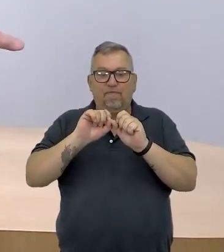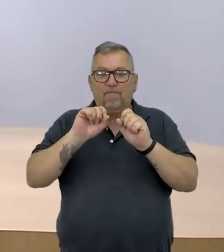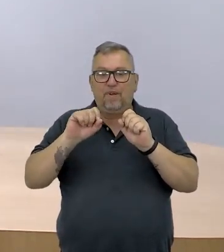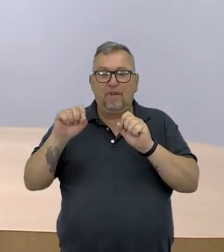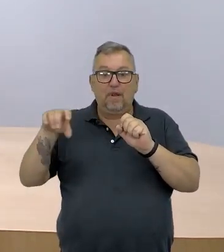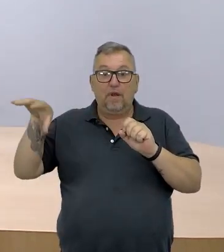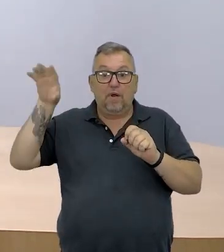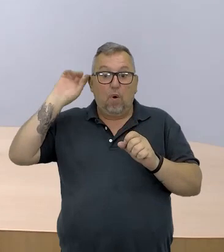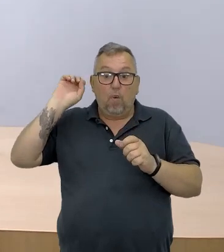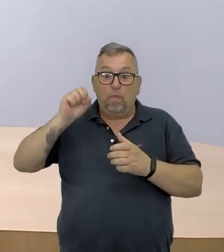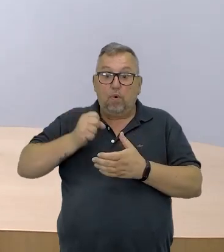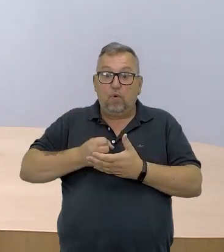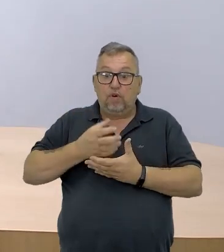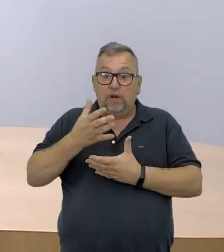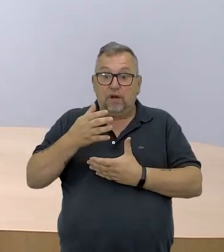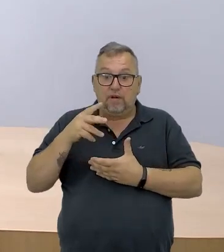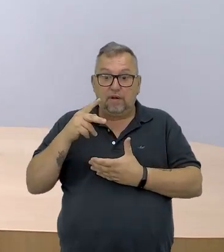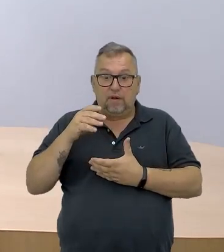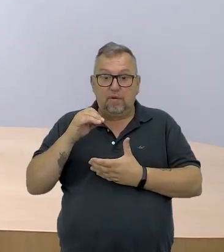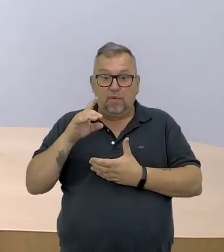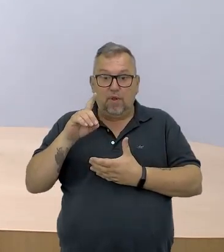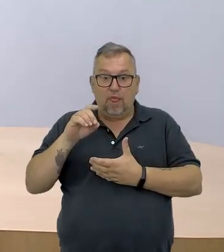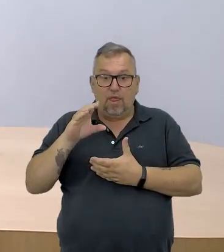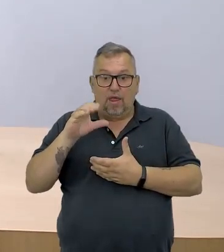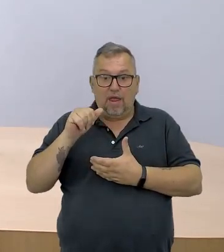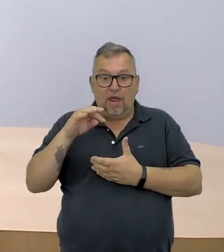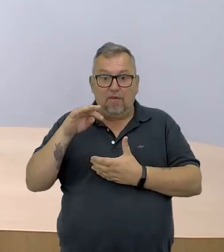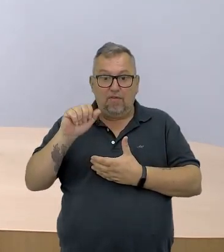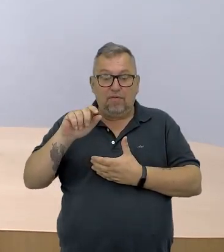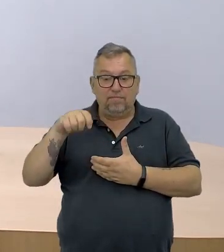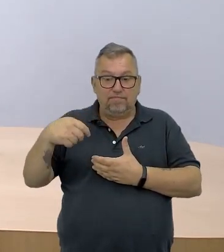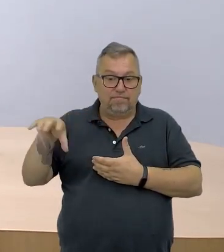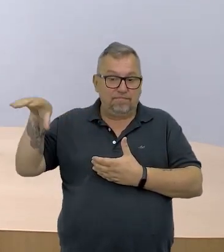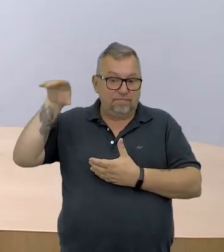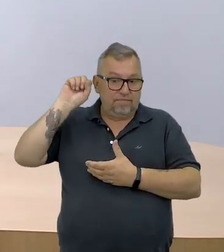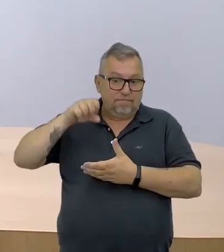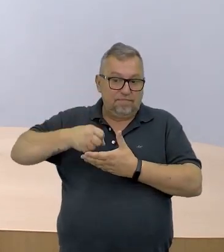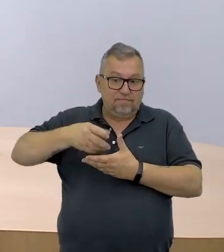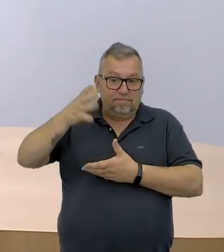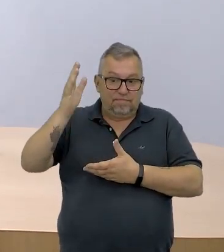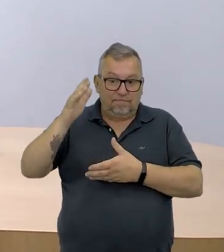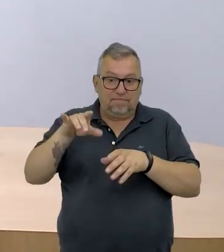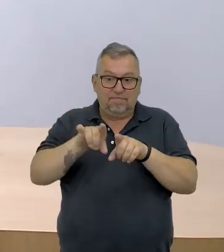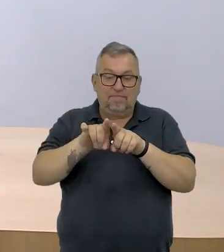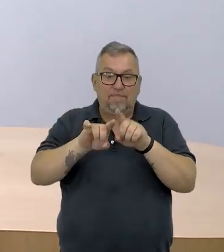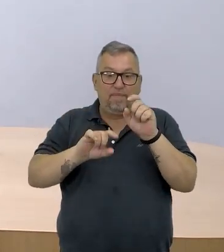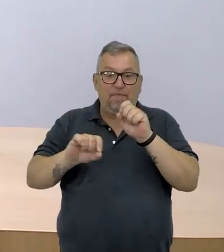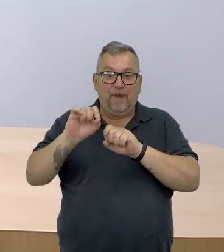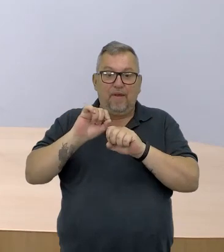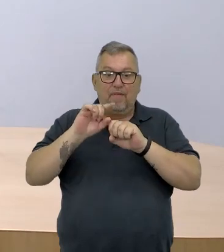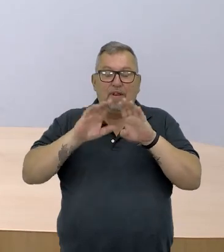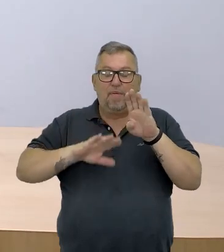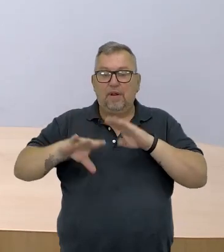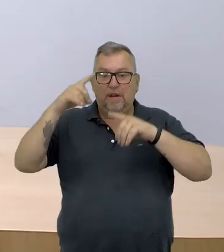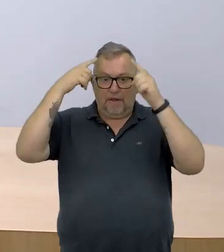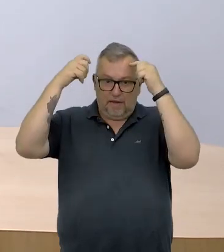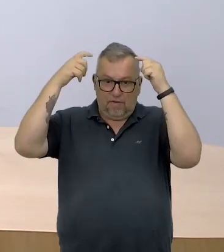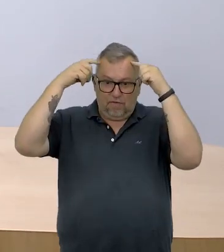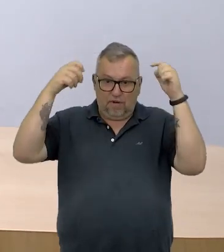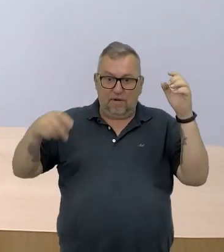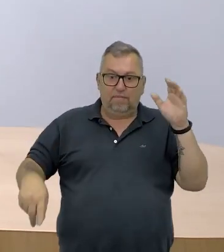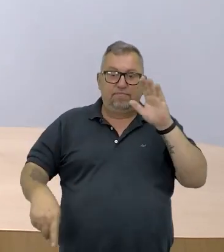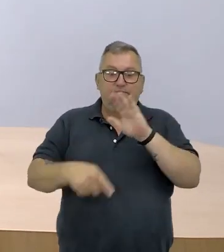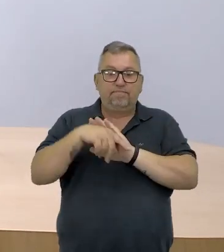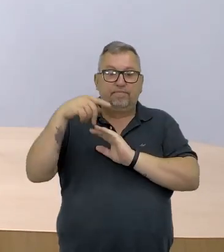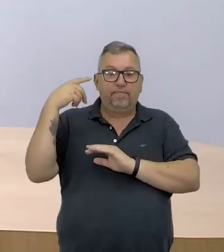podcast também. Sem problema algum, tá? Como foi falado para vocês, essa apresentação vai depender muito da criatividade de vocês,